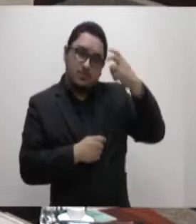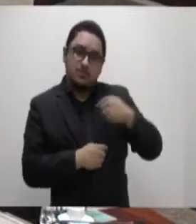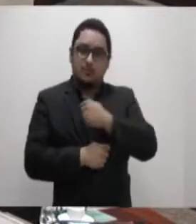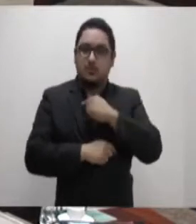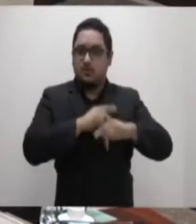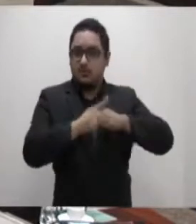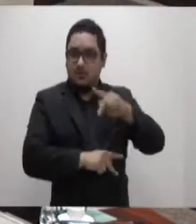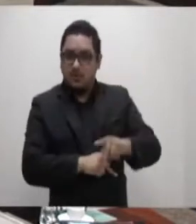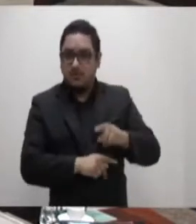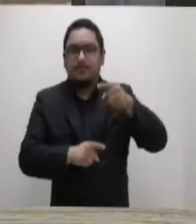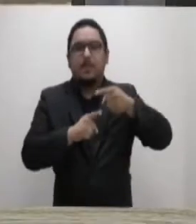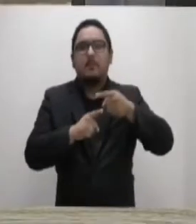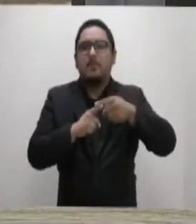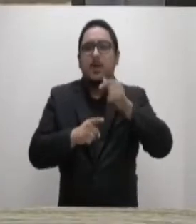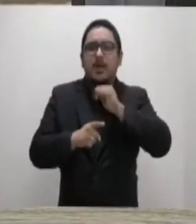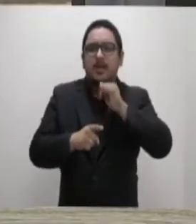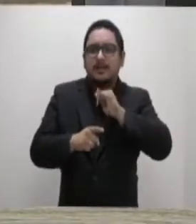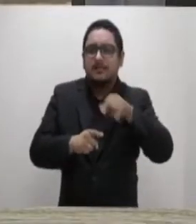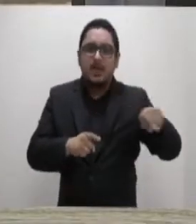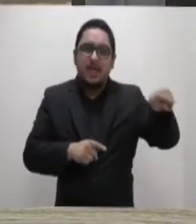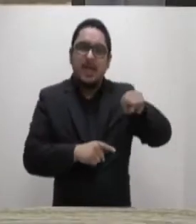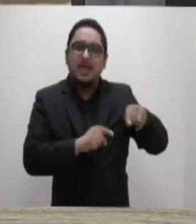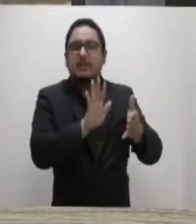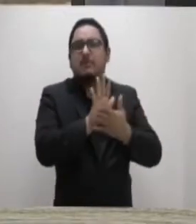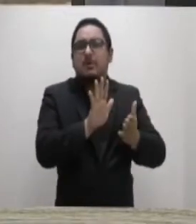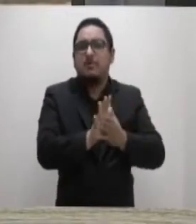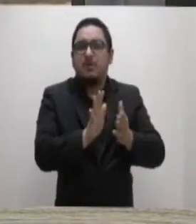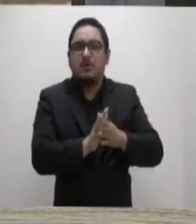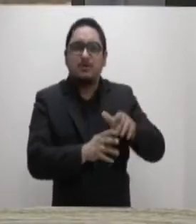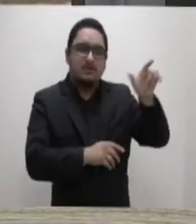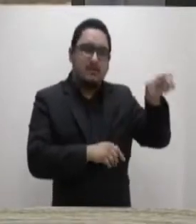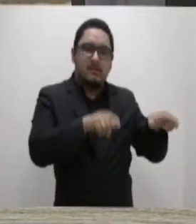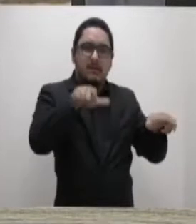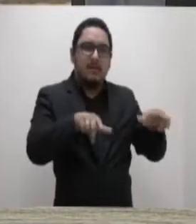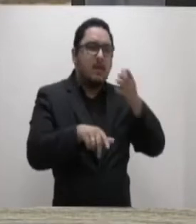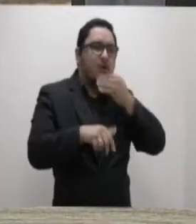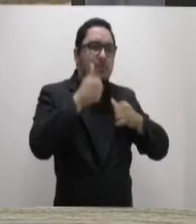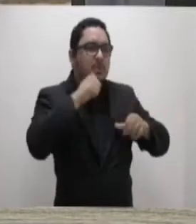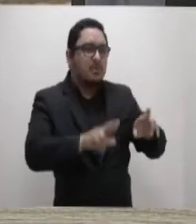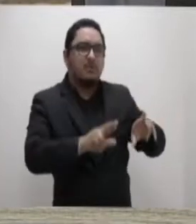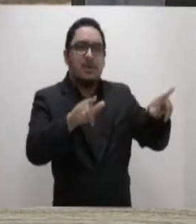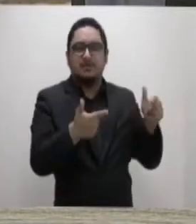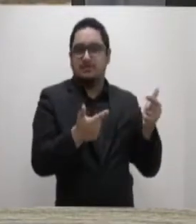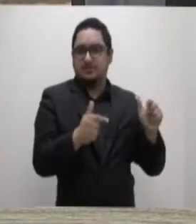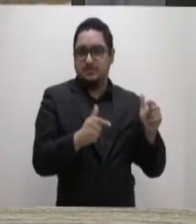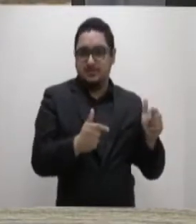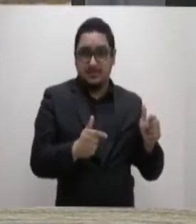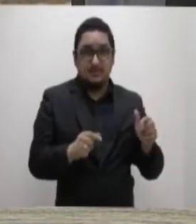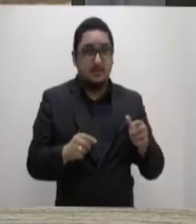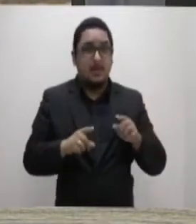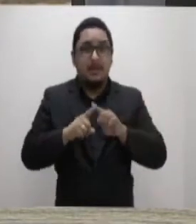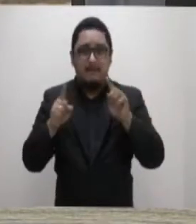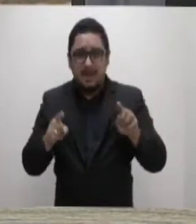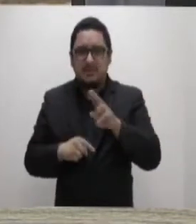Sob o pretexto de anular diferenças, essa estratégia fere as regras gramaticais, trazendo